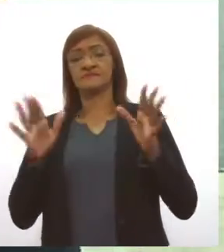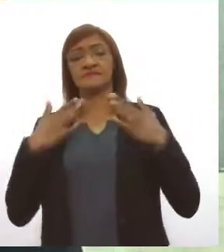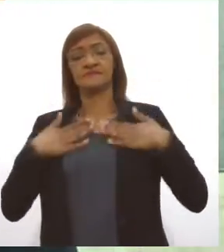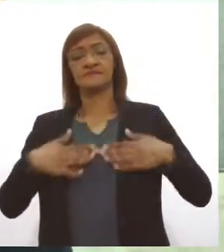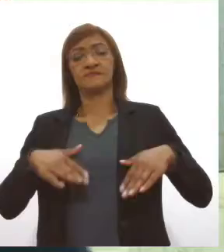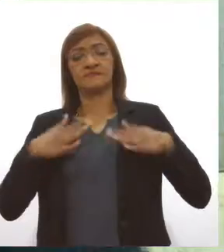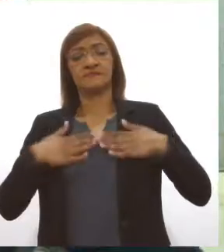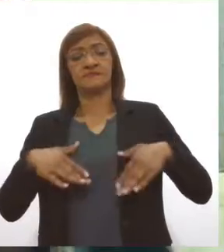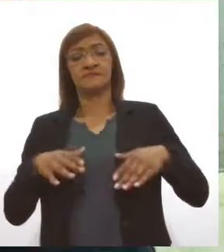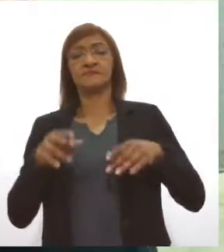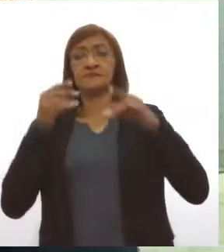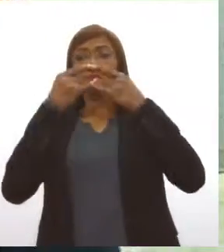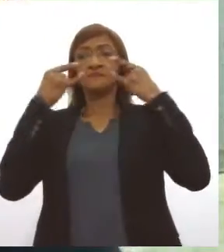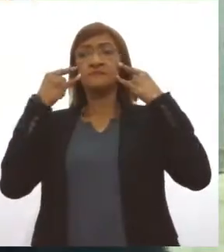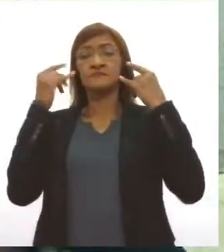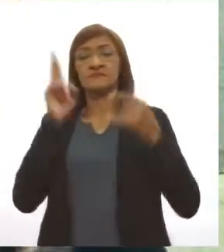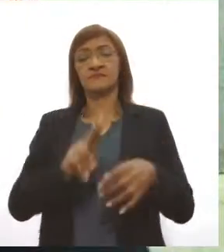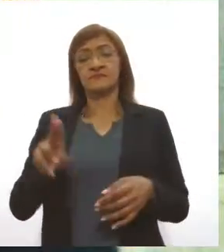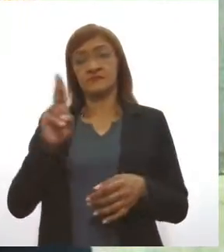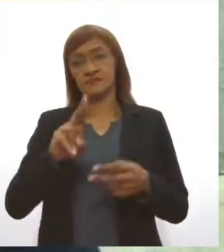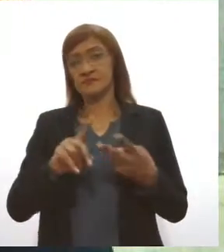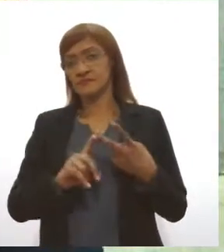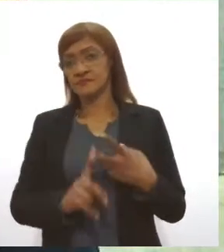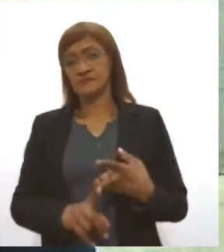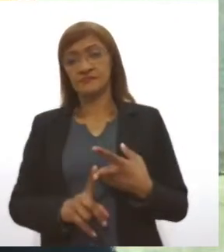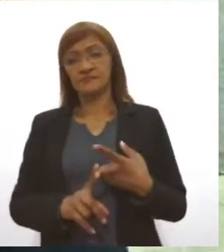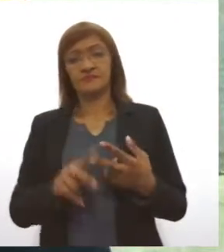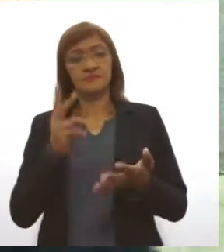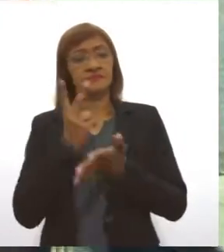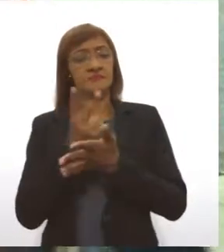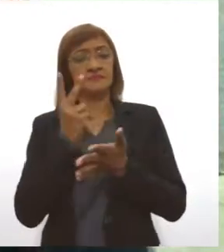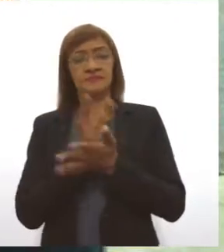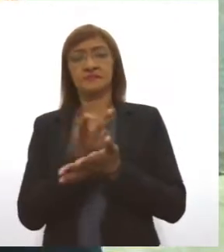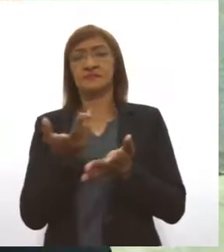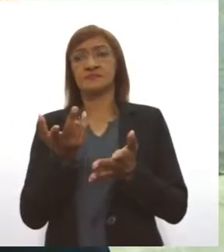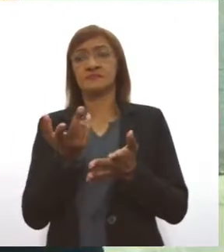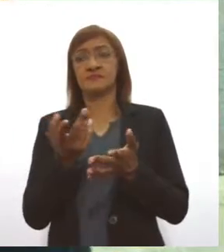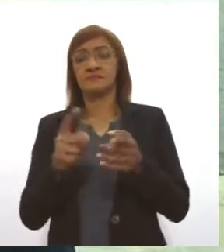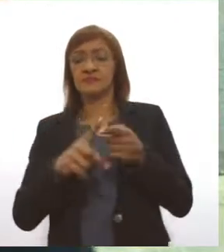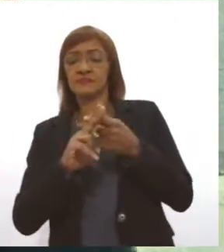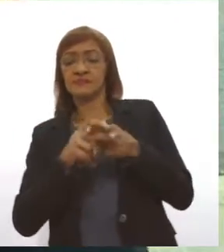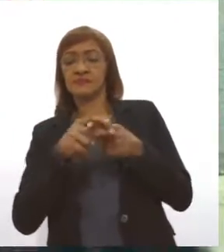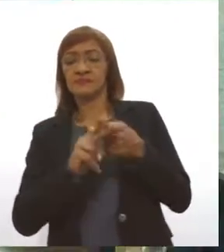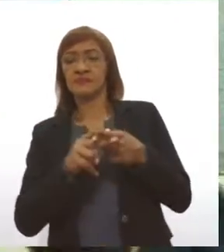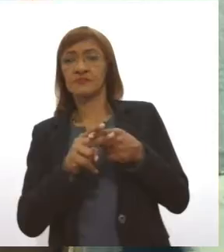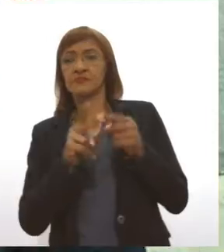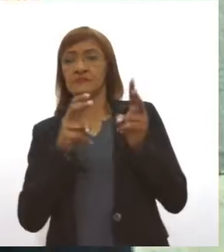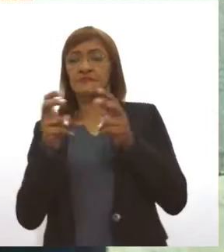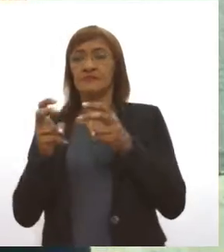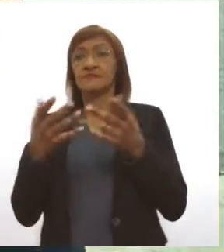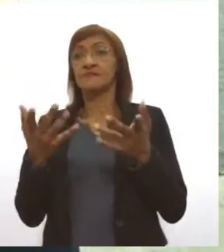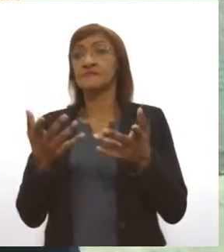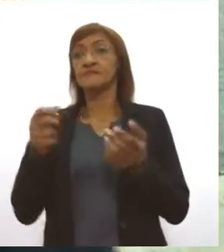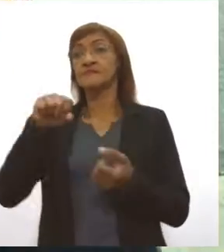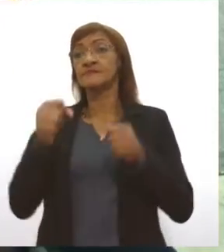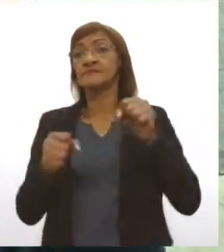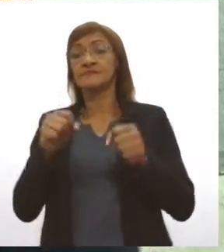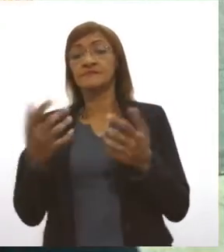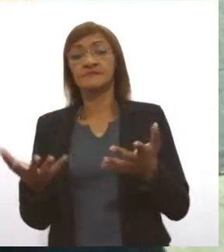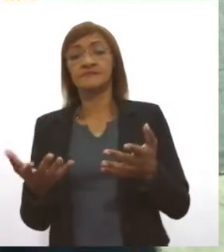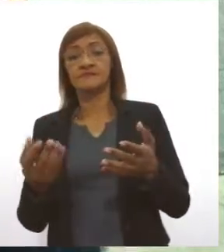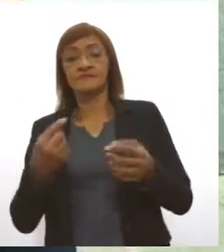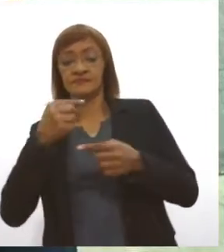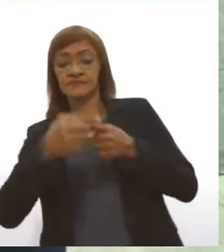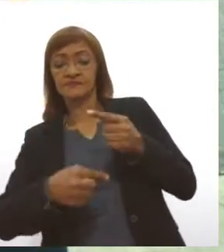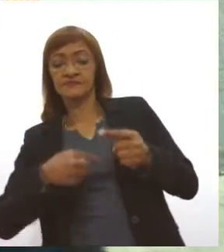utilizando a máscara, então fazendo o seu checklist do seu veículo, ou seja, verificar coisas simples, como a questão da pressão dos pneus, se o